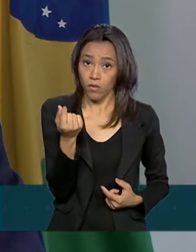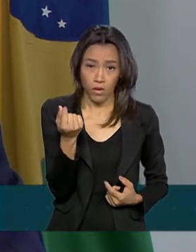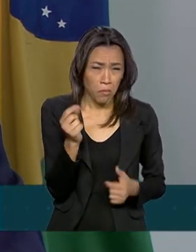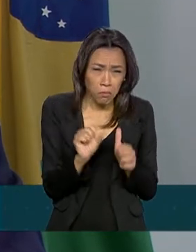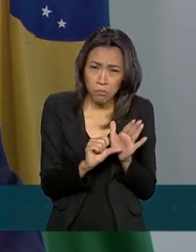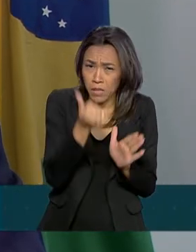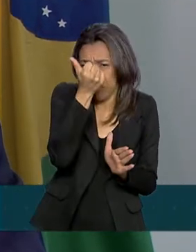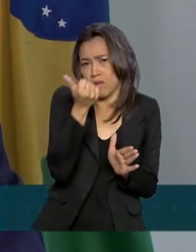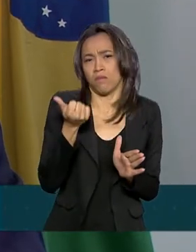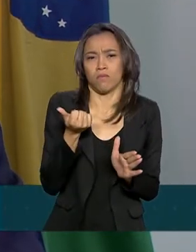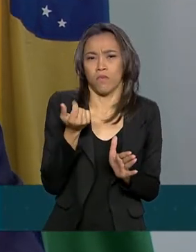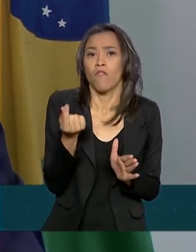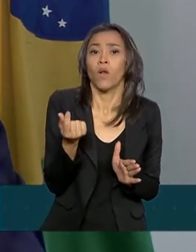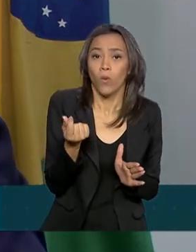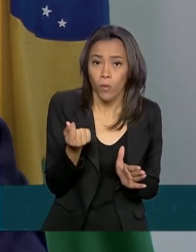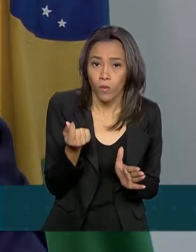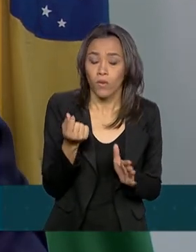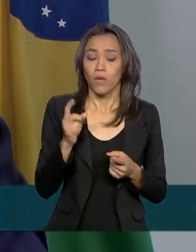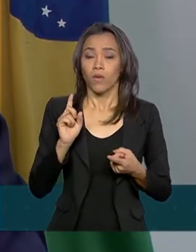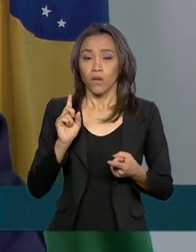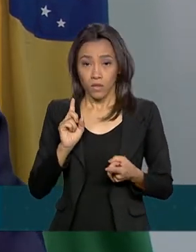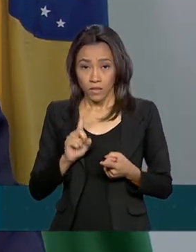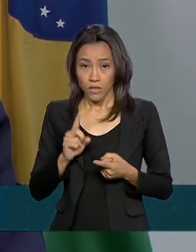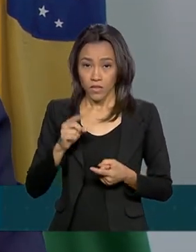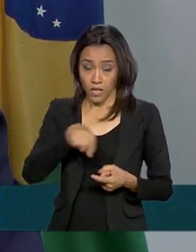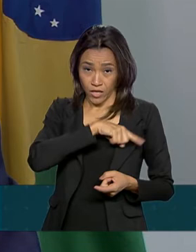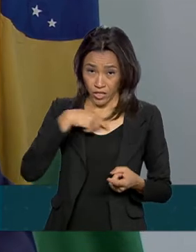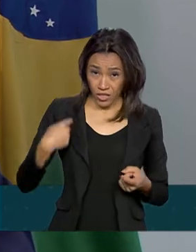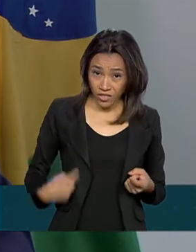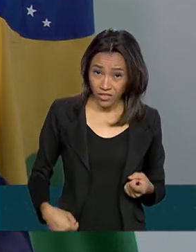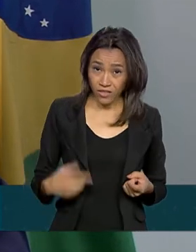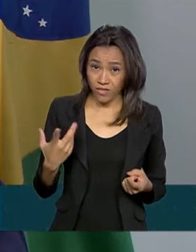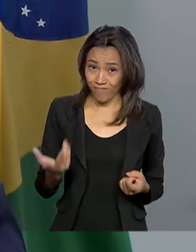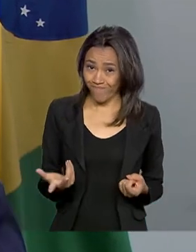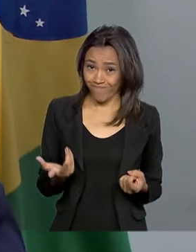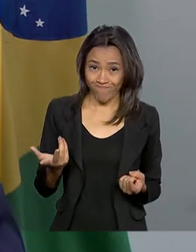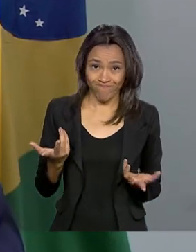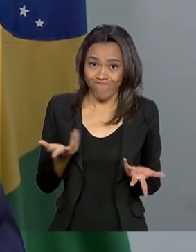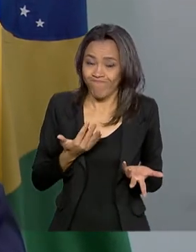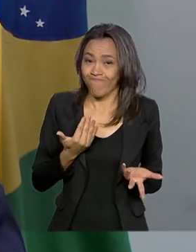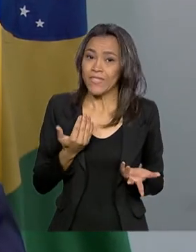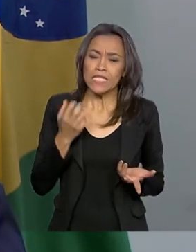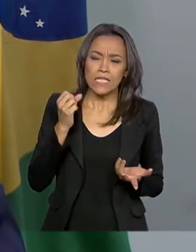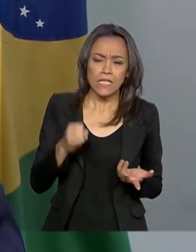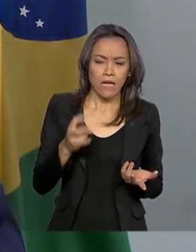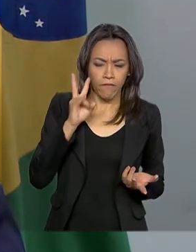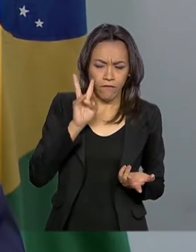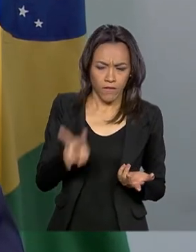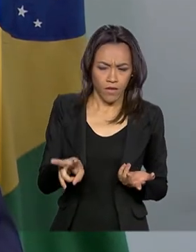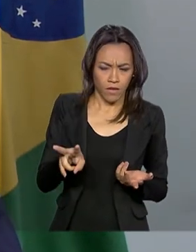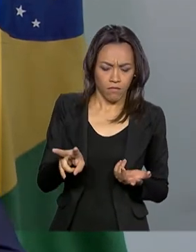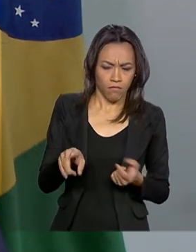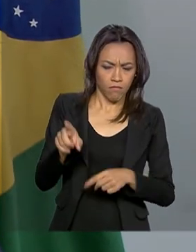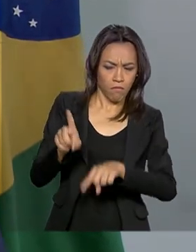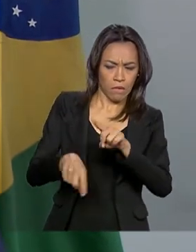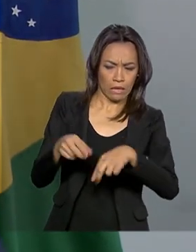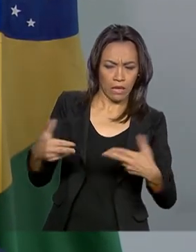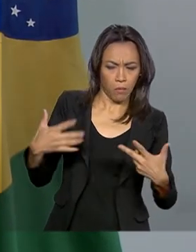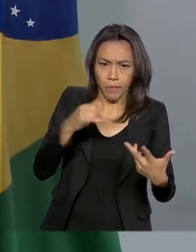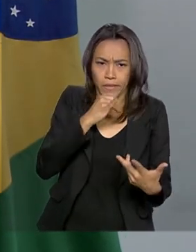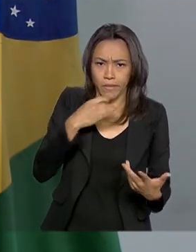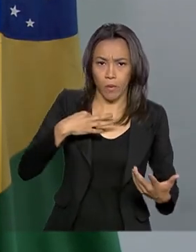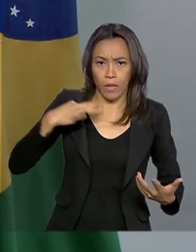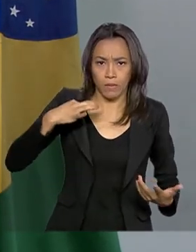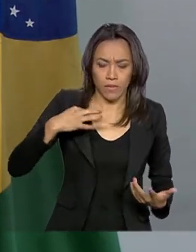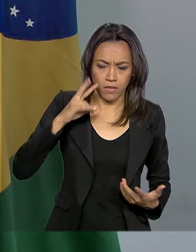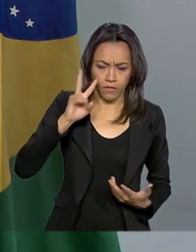estar atenta. Negócio da China não existe. Então, se ela percebe que aquele produto, aquela camisa, por